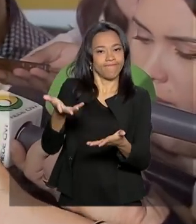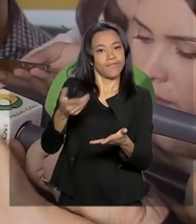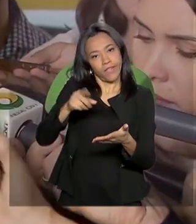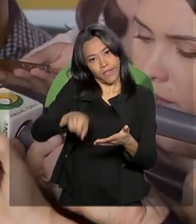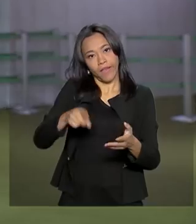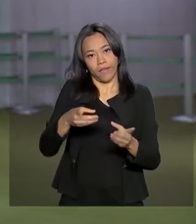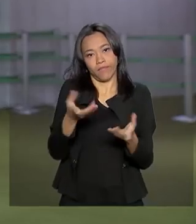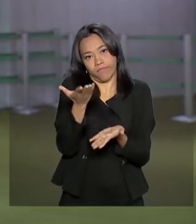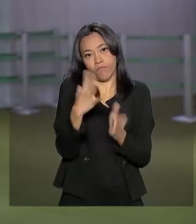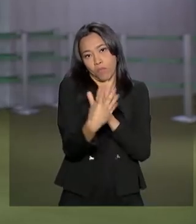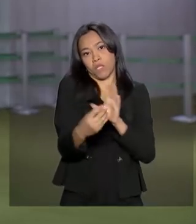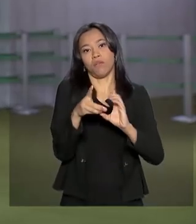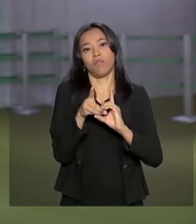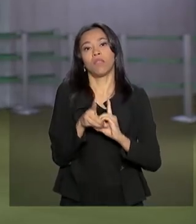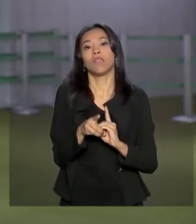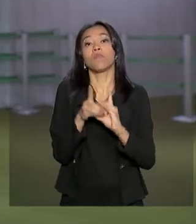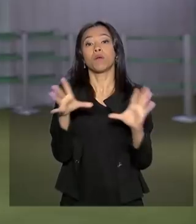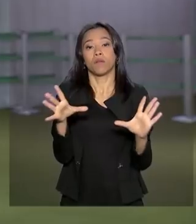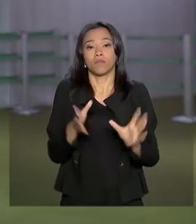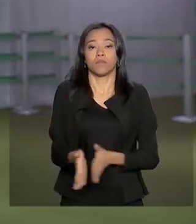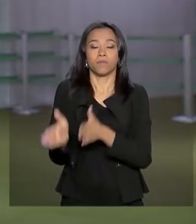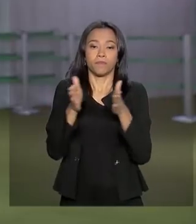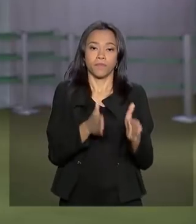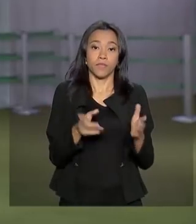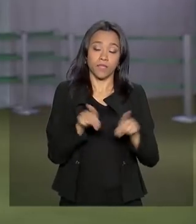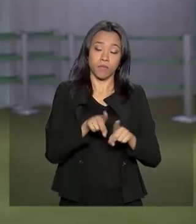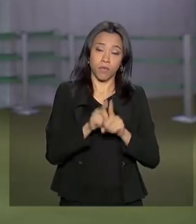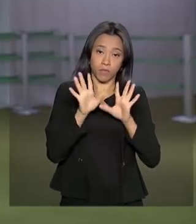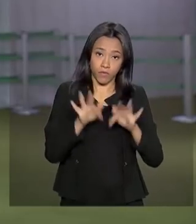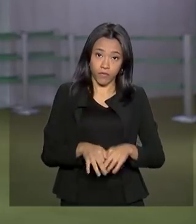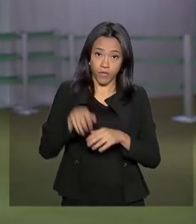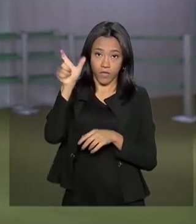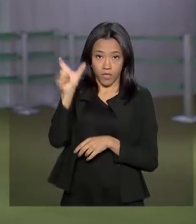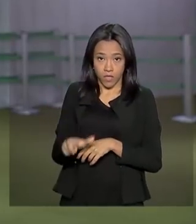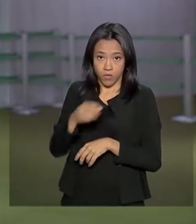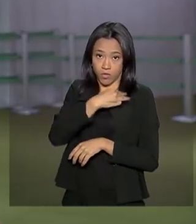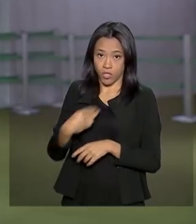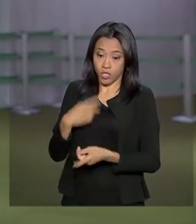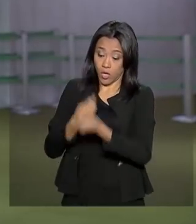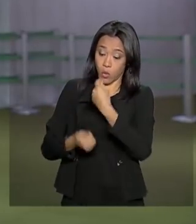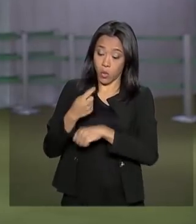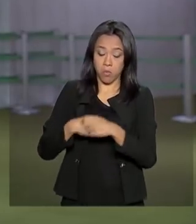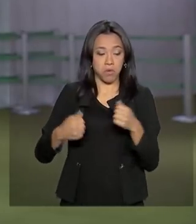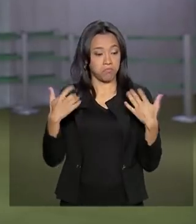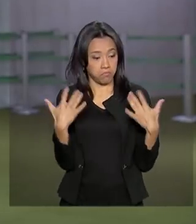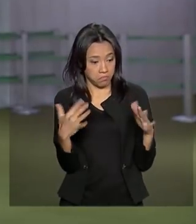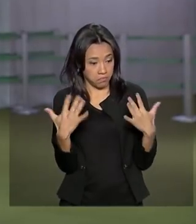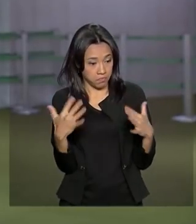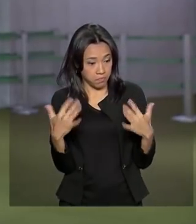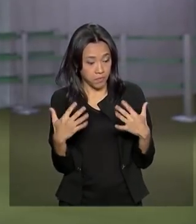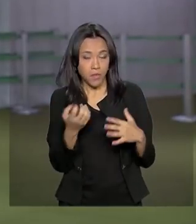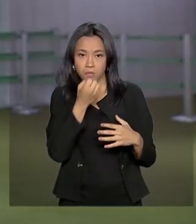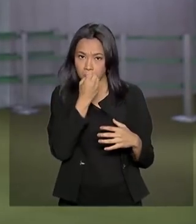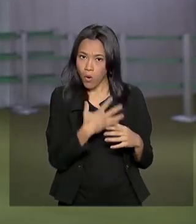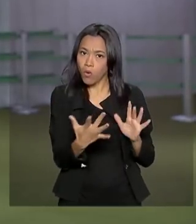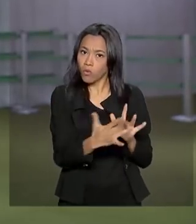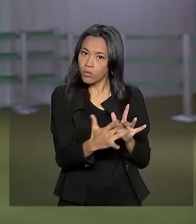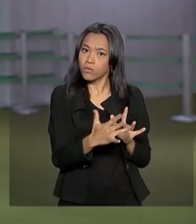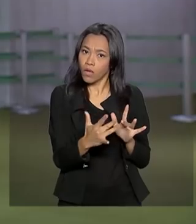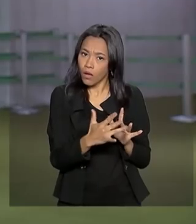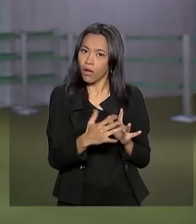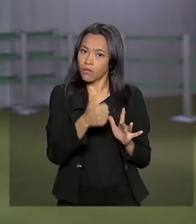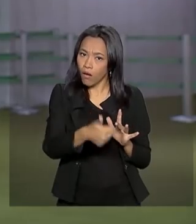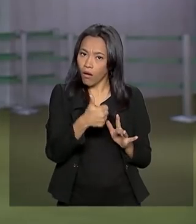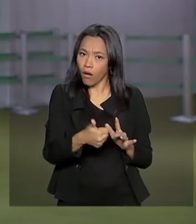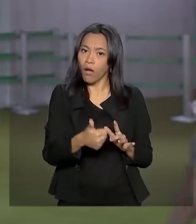democrático. E, por fim, o ministro da Economia, Paulo Guedes, que elogiou a relação entre Rodrigo Maia e Jair